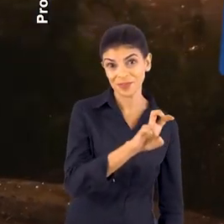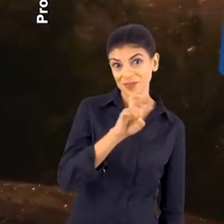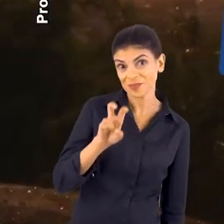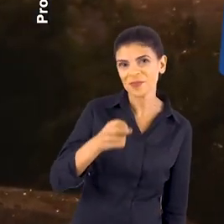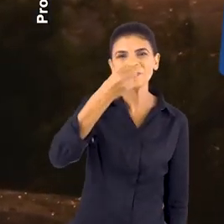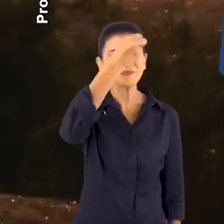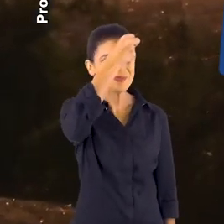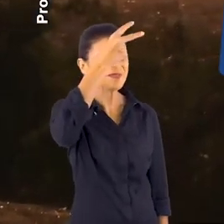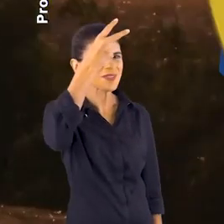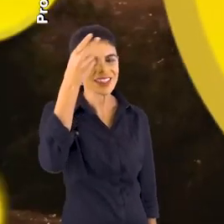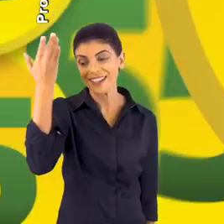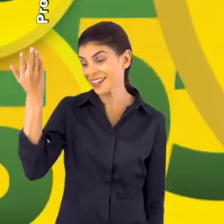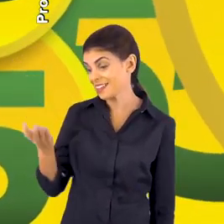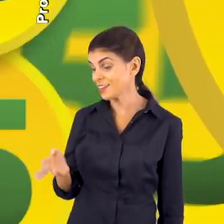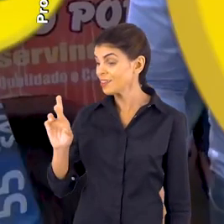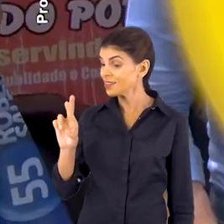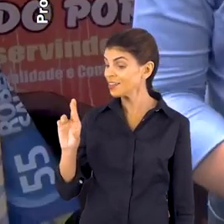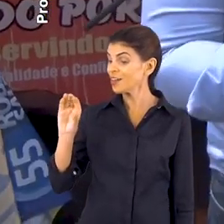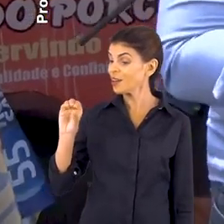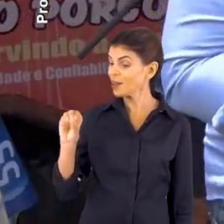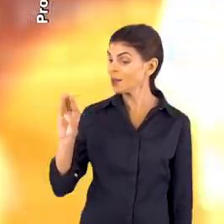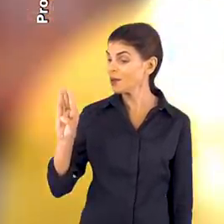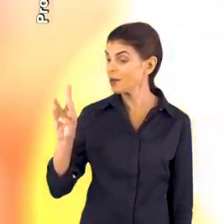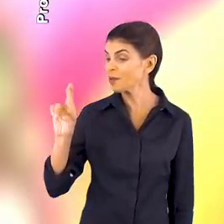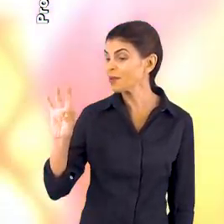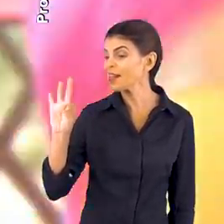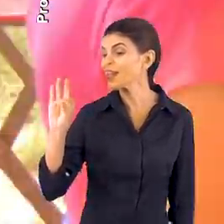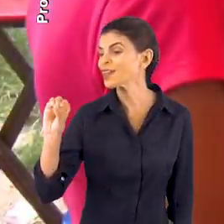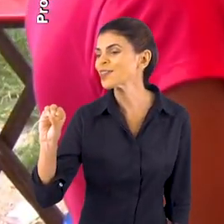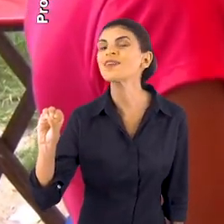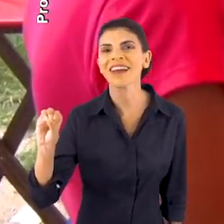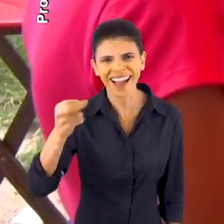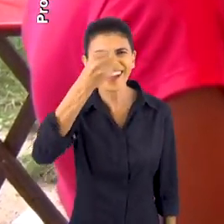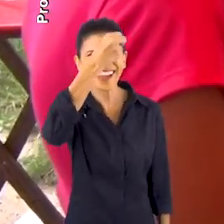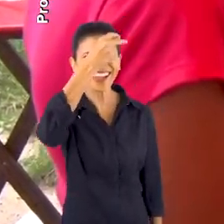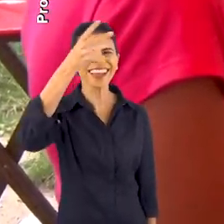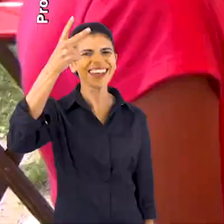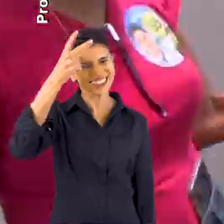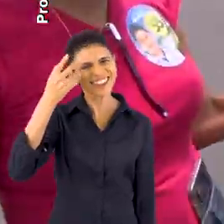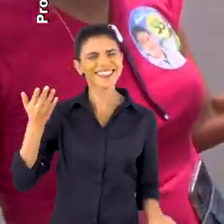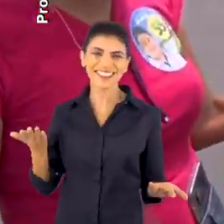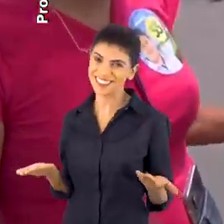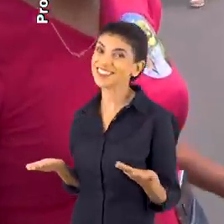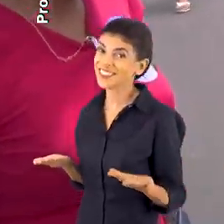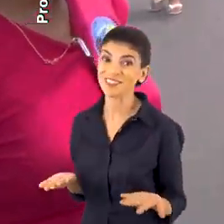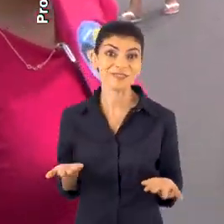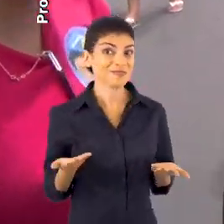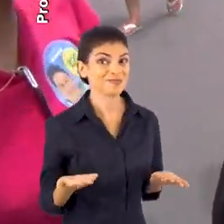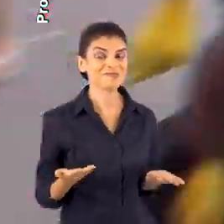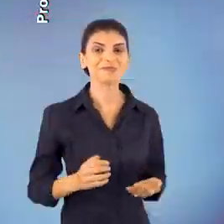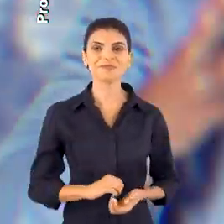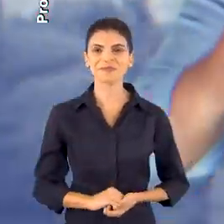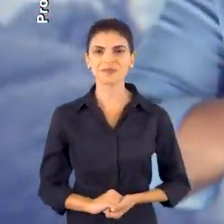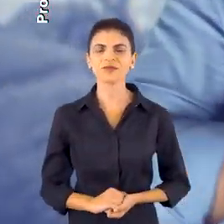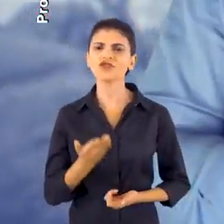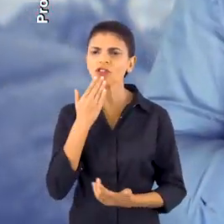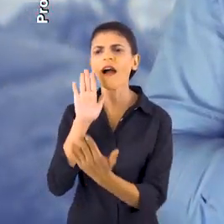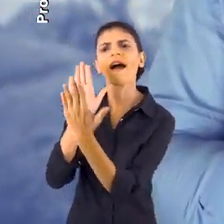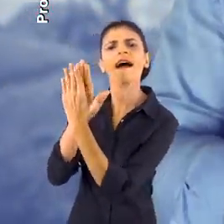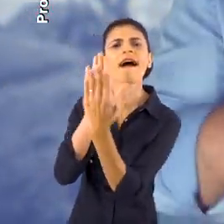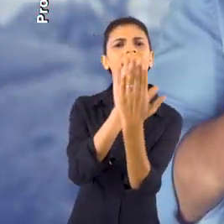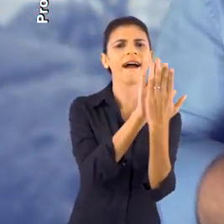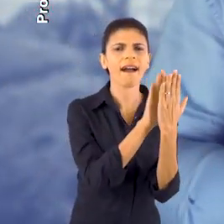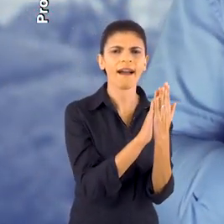55 para prefeito, Roberto Sala é o meu prefeito Temos